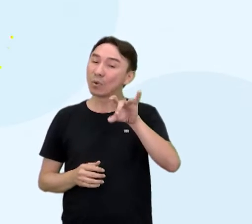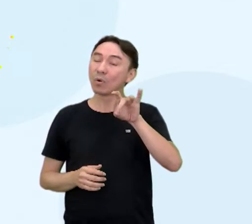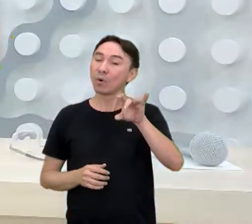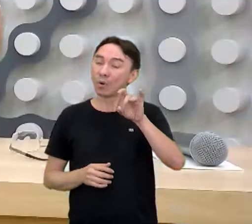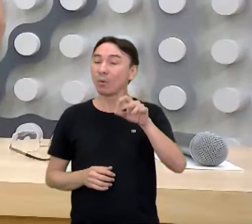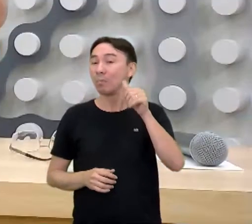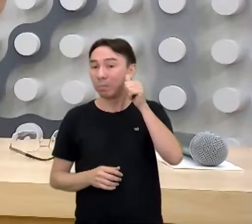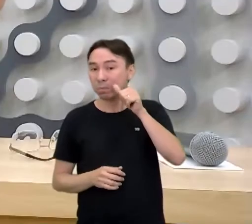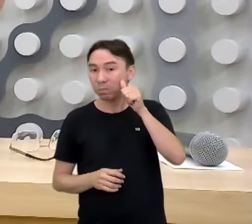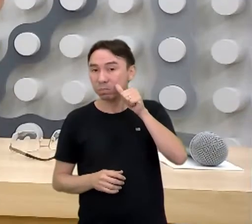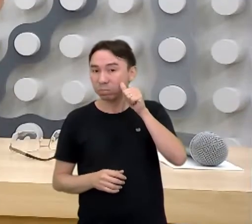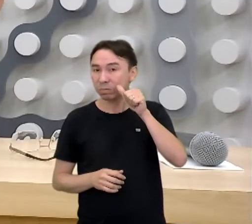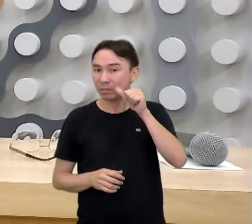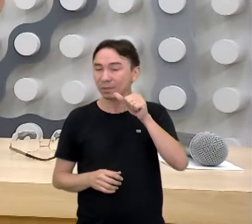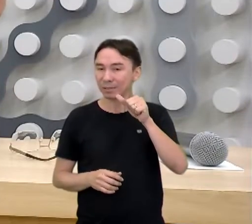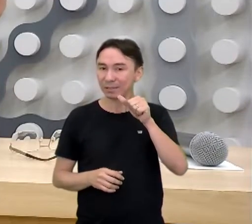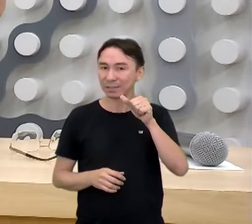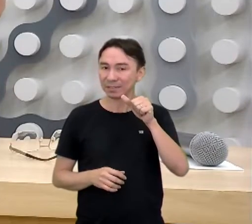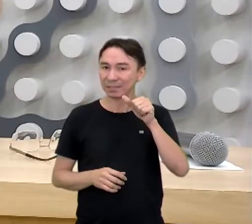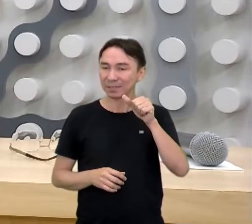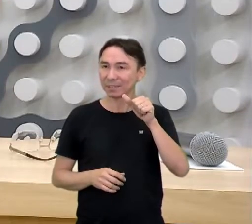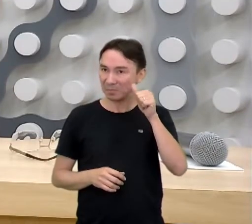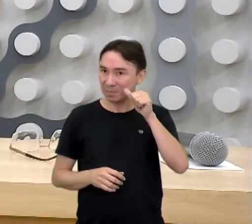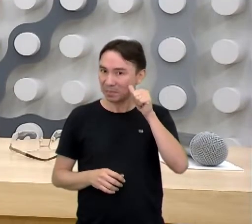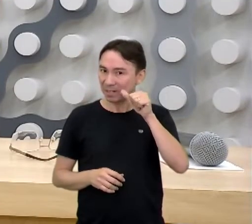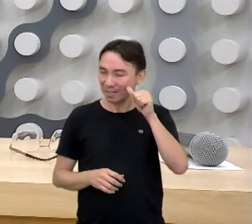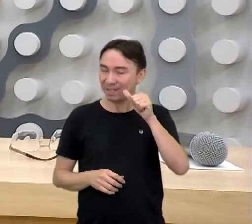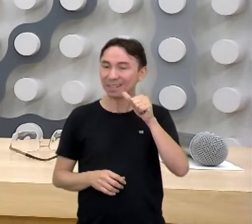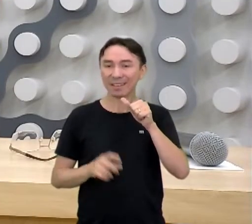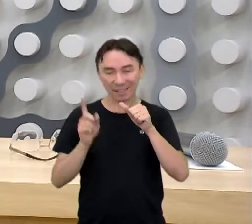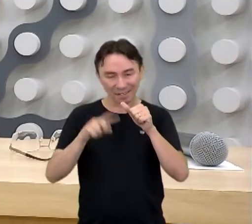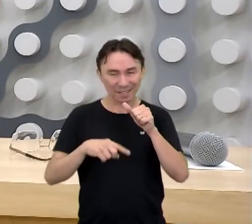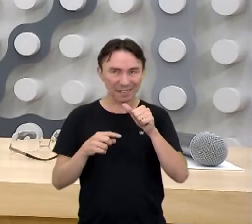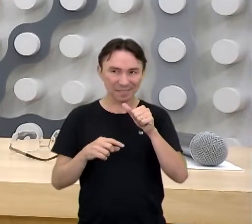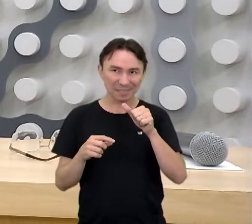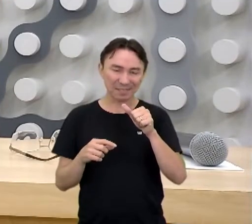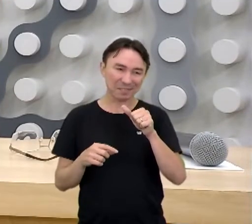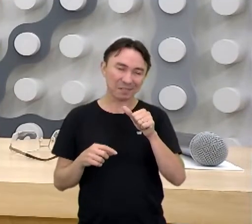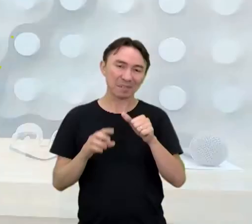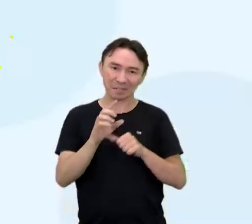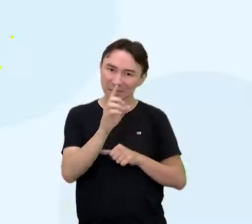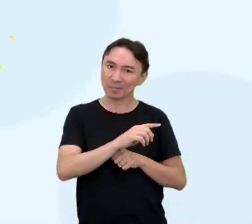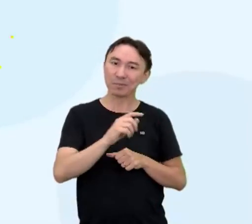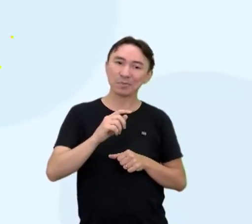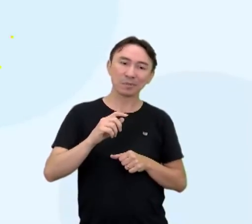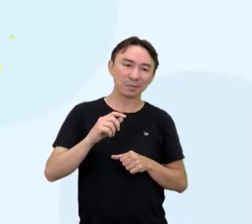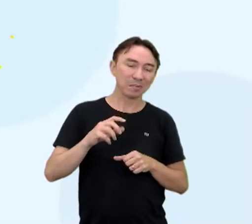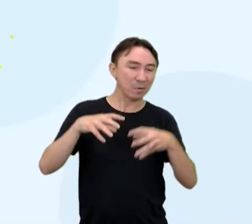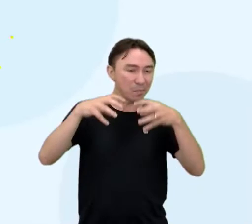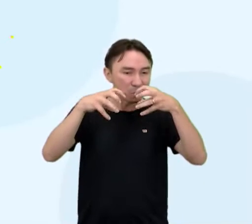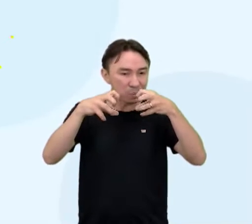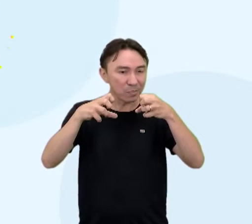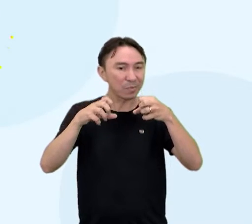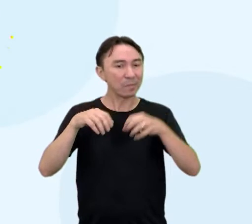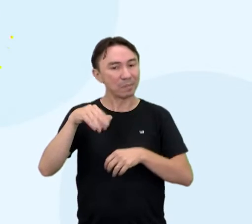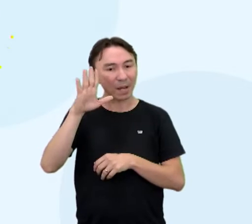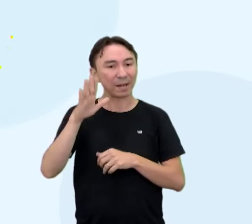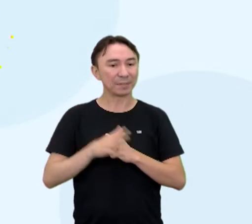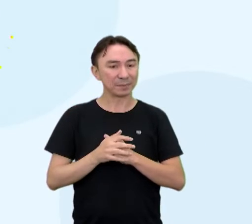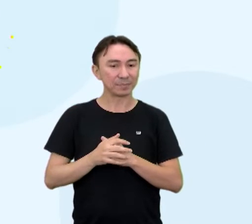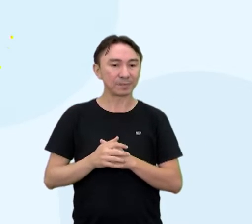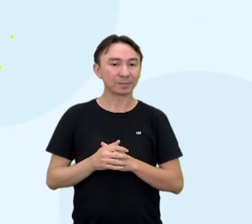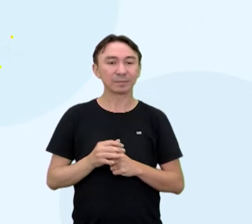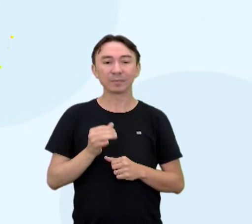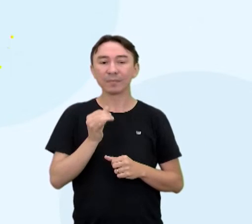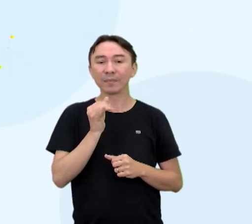o Brasil estaria numa corzinha mais escura, como por exemplo, está lá o Uruguai, né, que está lá na parte ao